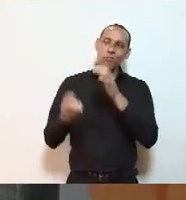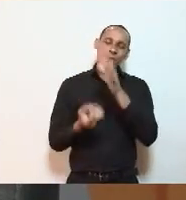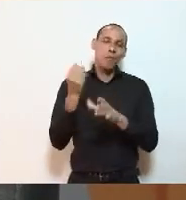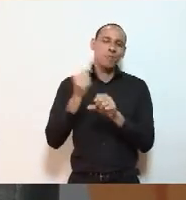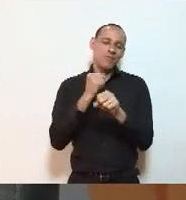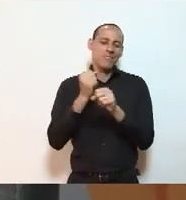obrigada.